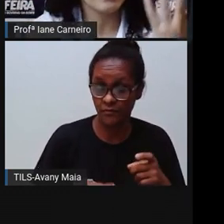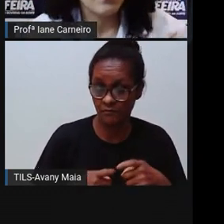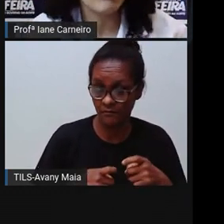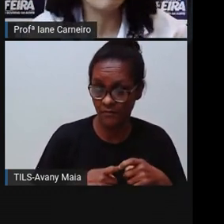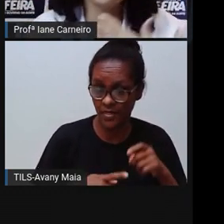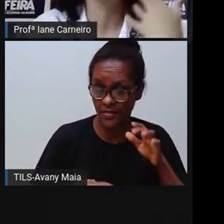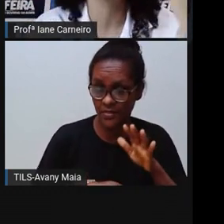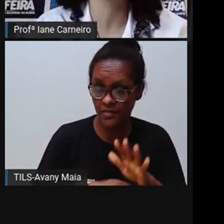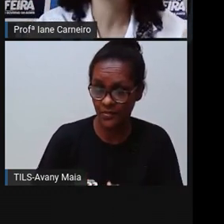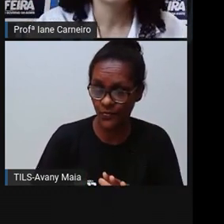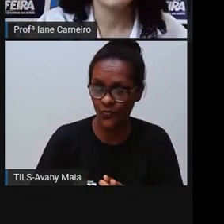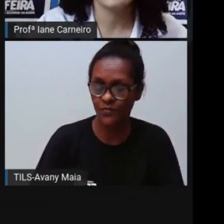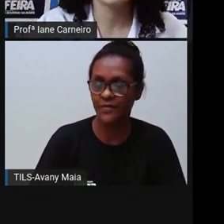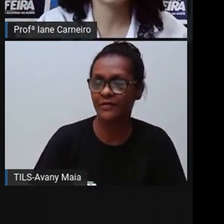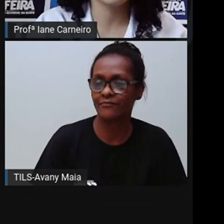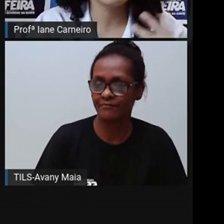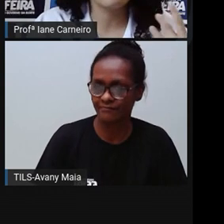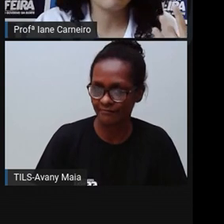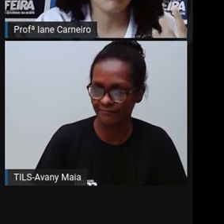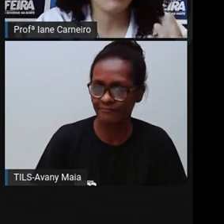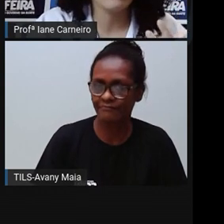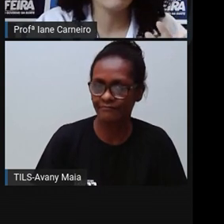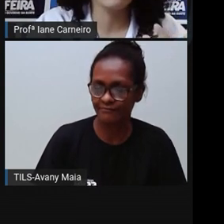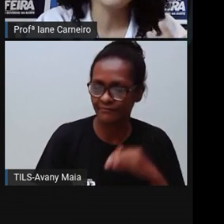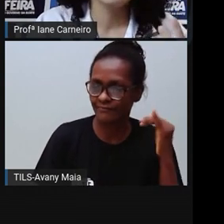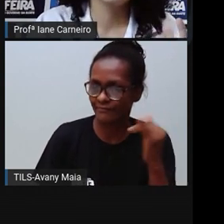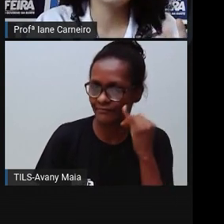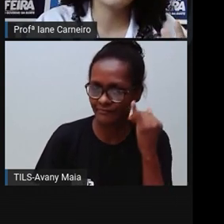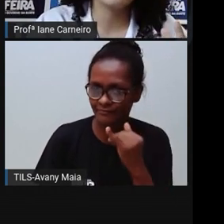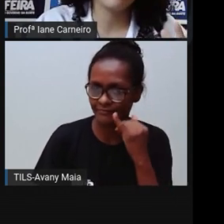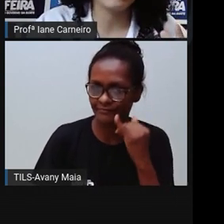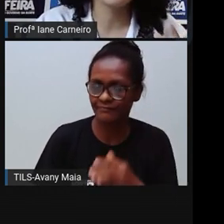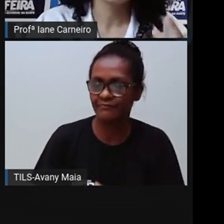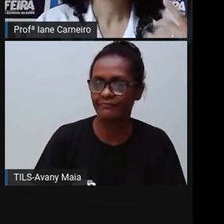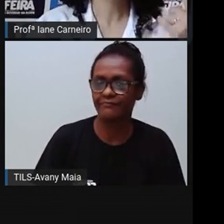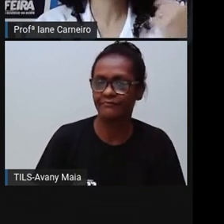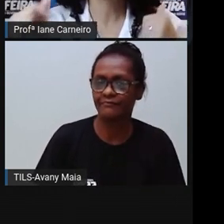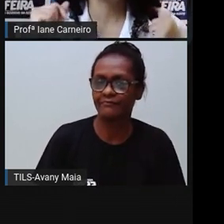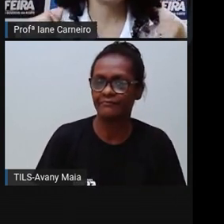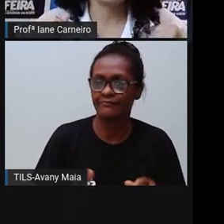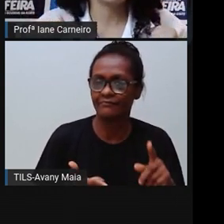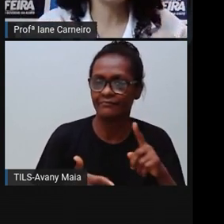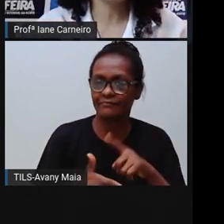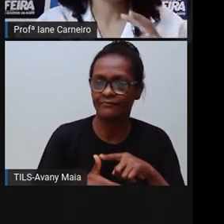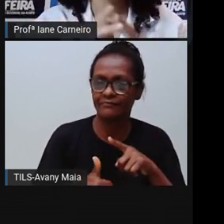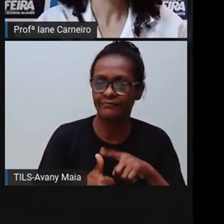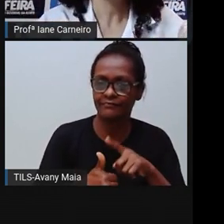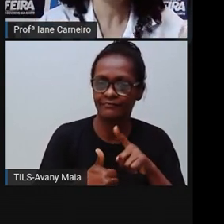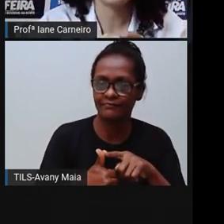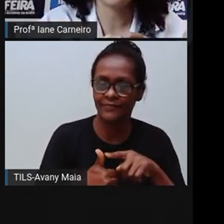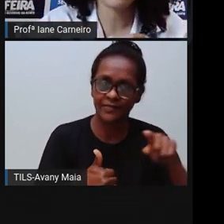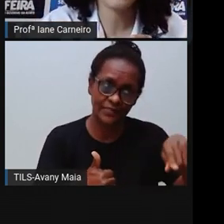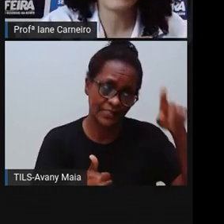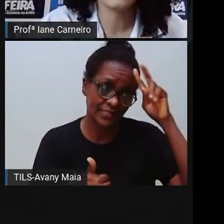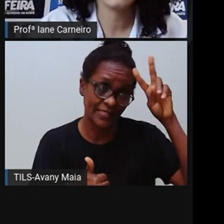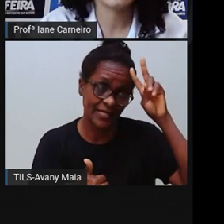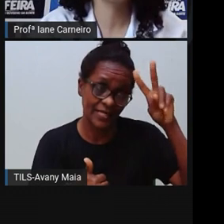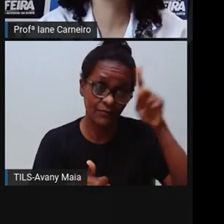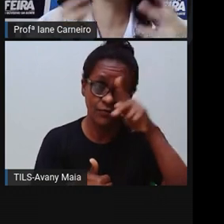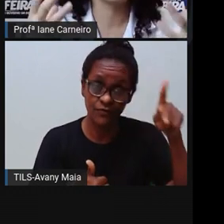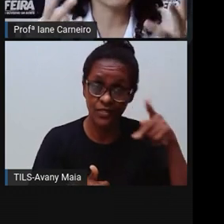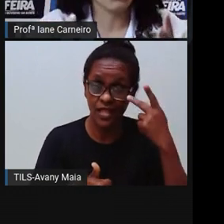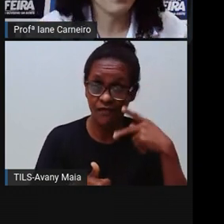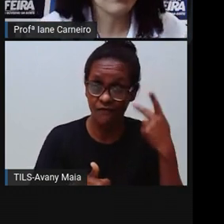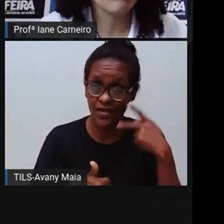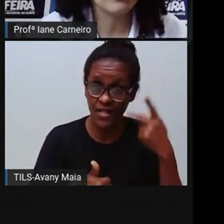respeite a mamãe, né? E respeite esse momento do nascimento. E vocês se lembram que a Pró falou, né?